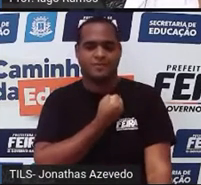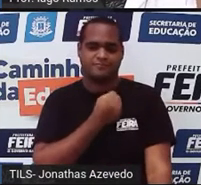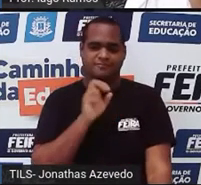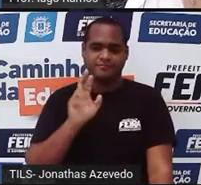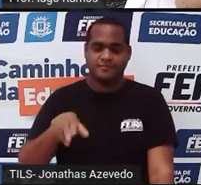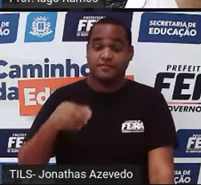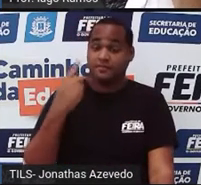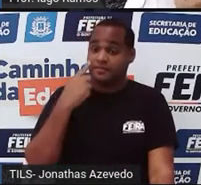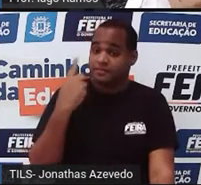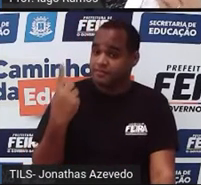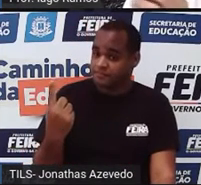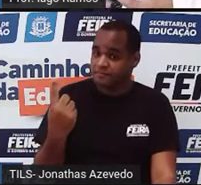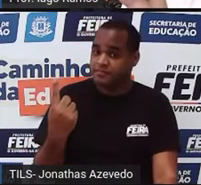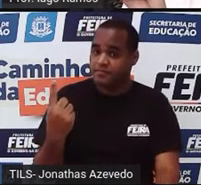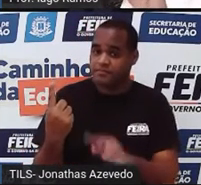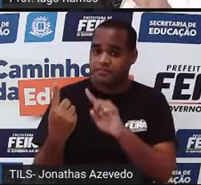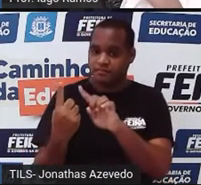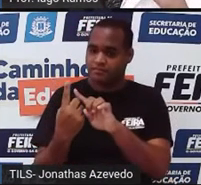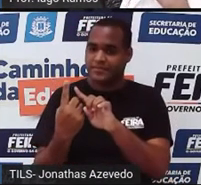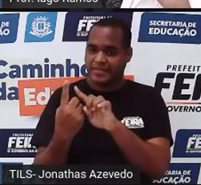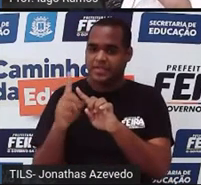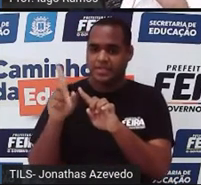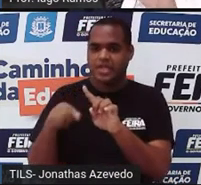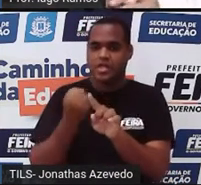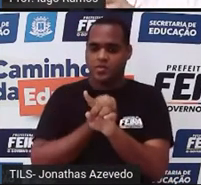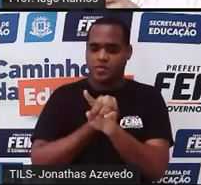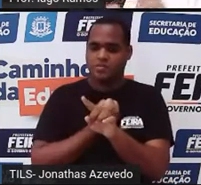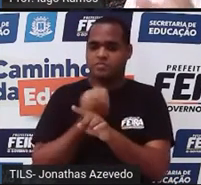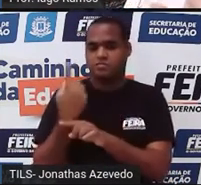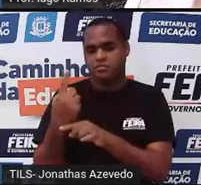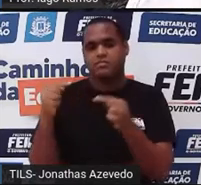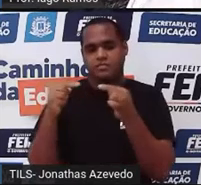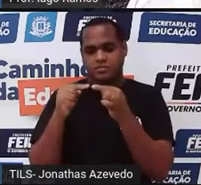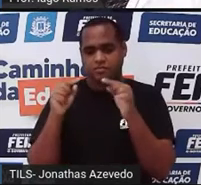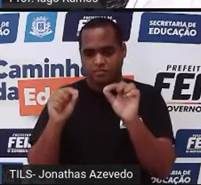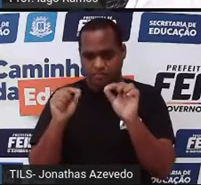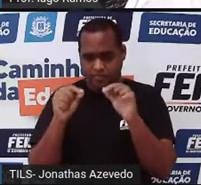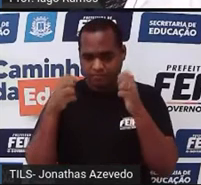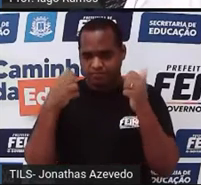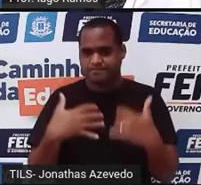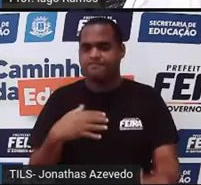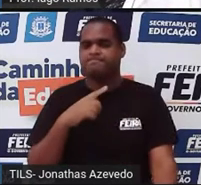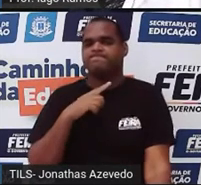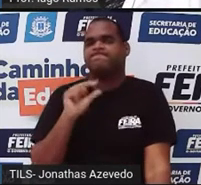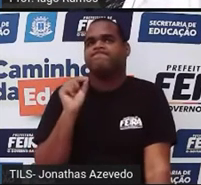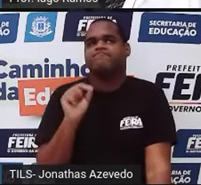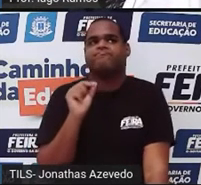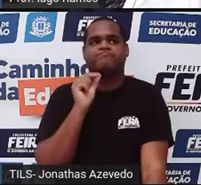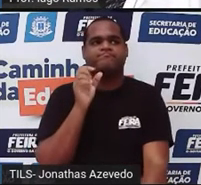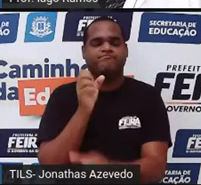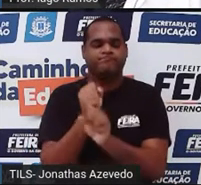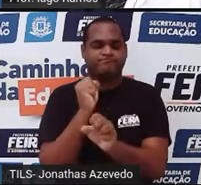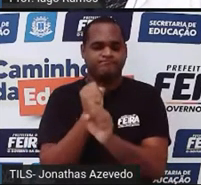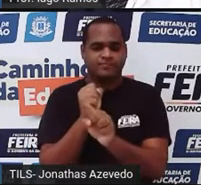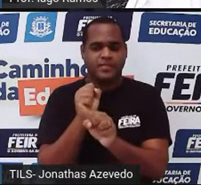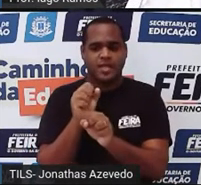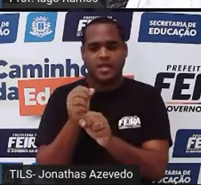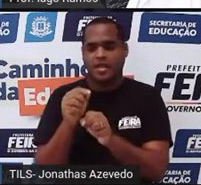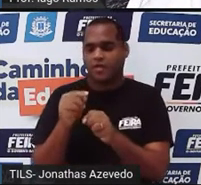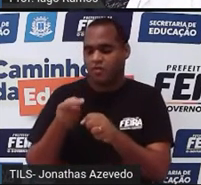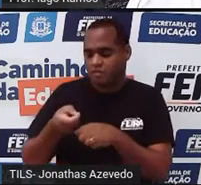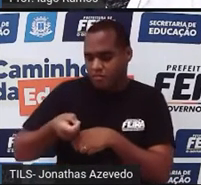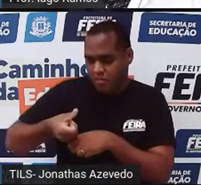Um número, tá? Corresponde a um objeto. Por exemplo, se a gente vai contar aí uma quantidade de goodies,